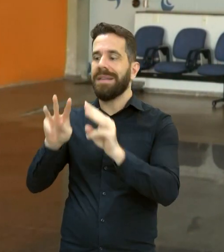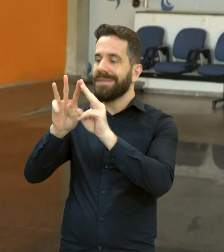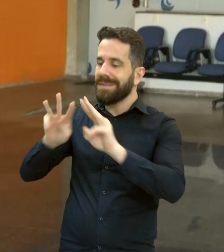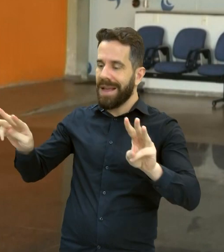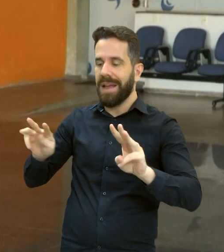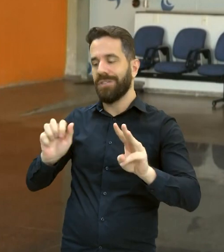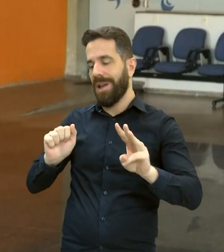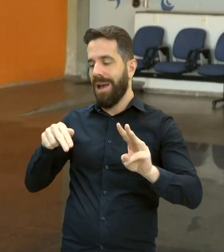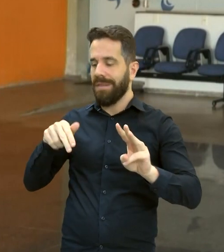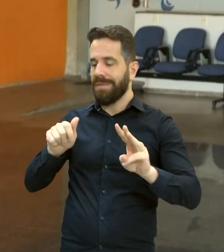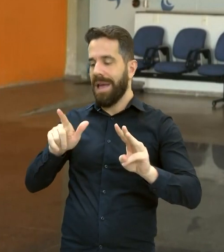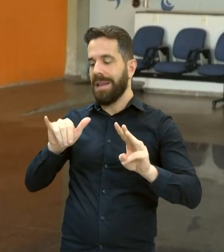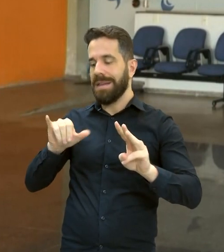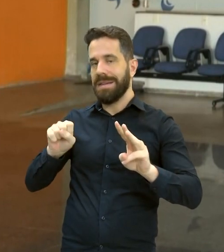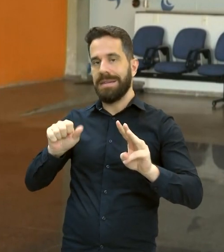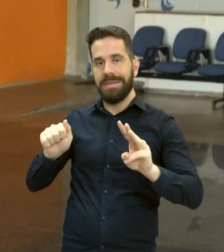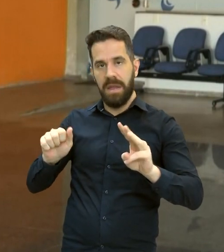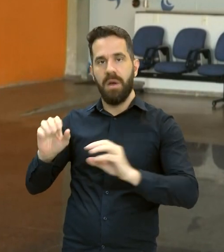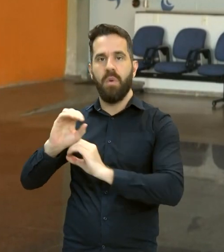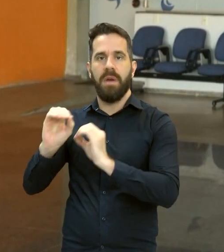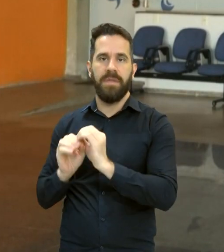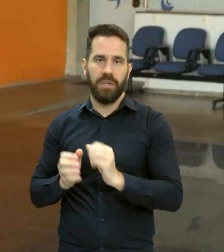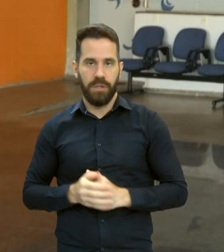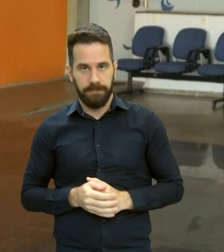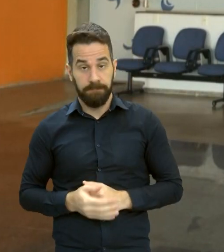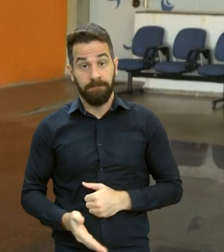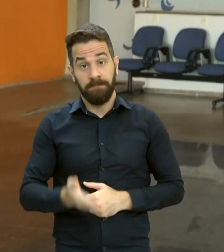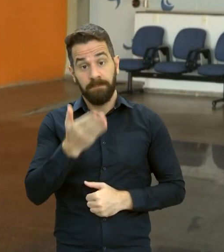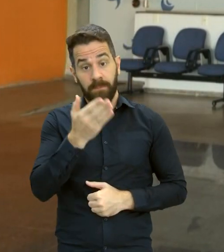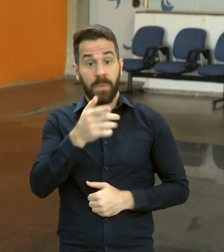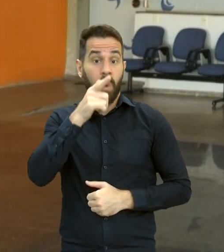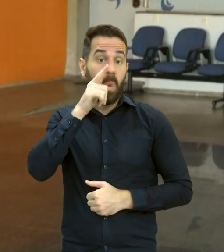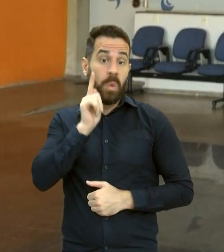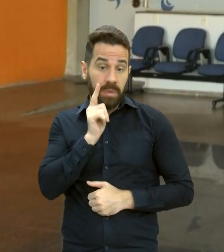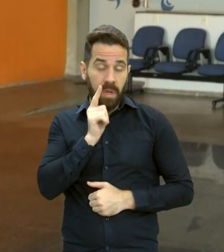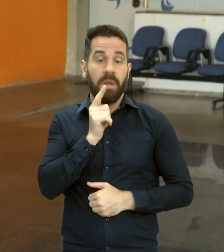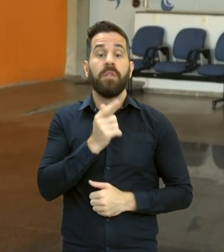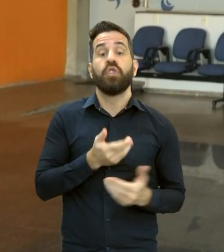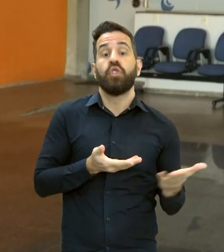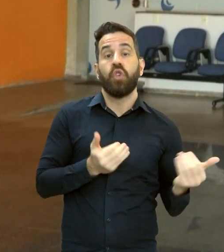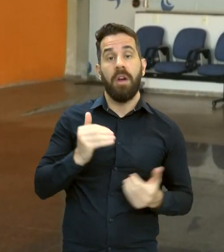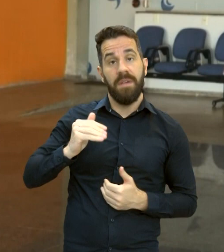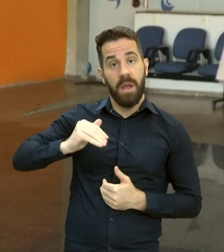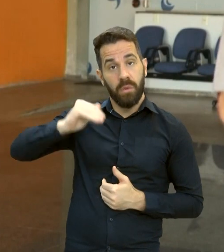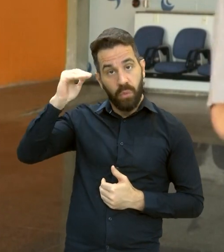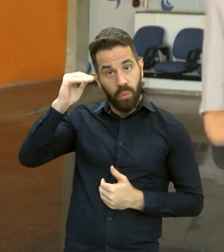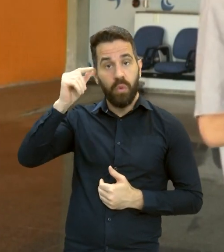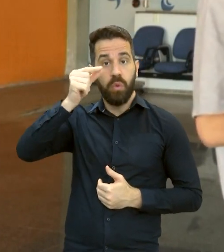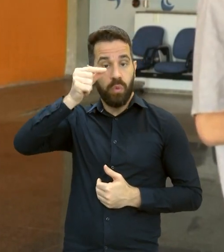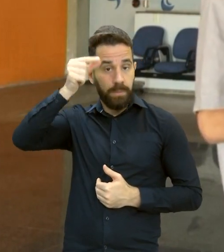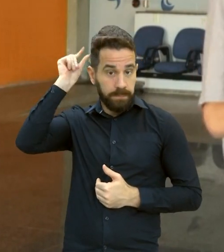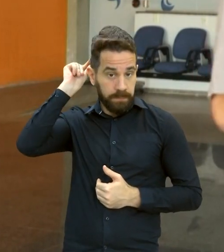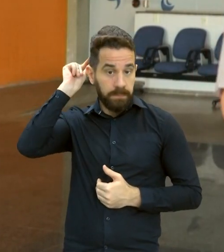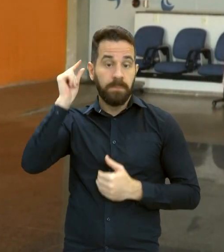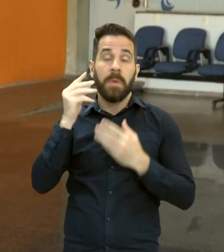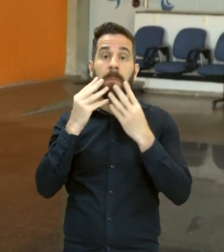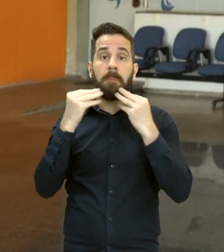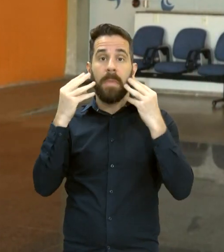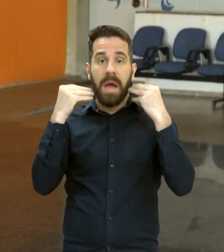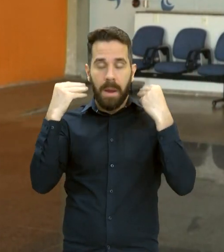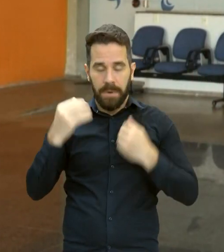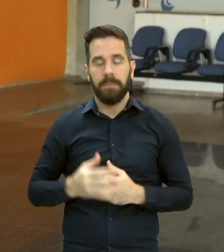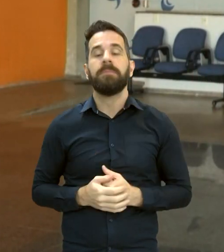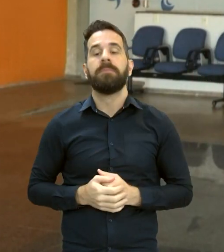Eu sou Gustavo Soares, sou um jovem adulto de pele clara, tenho os cabelos castanhos escuros curtos e uso barba. E na minha companhia está